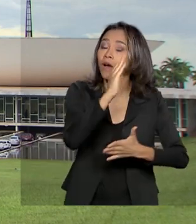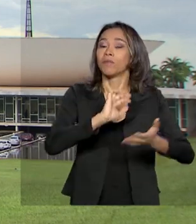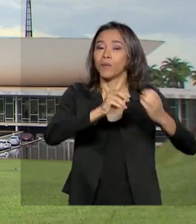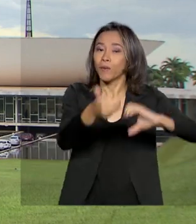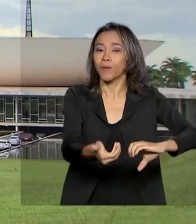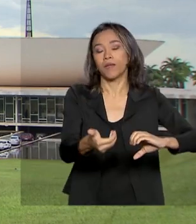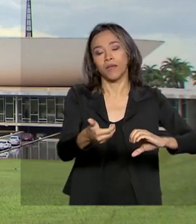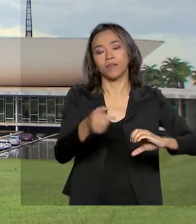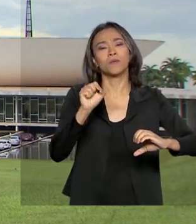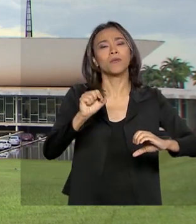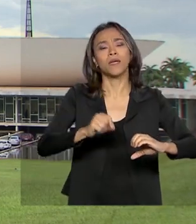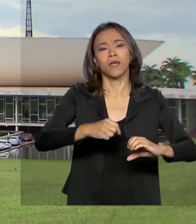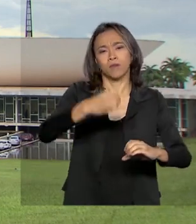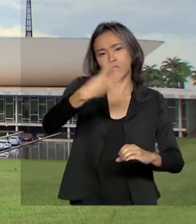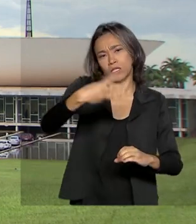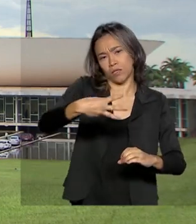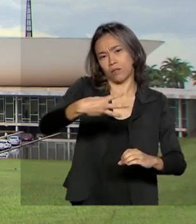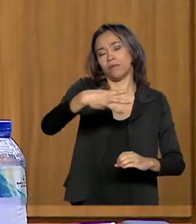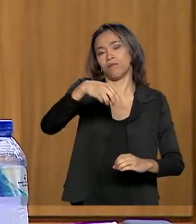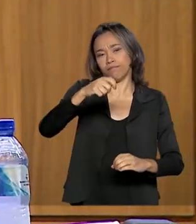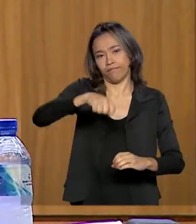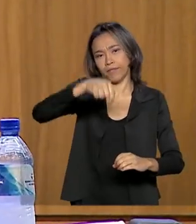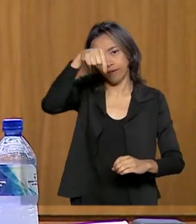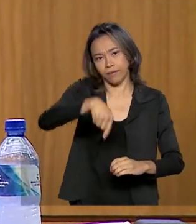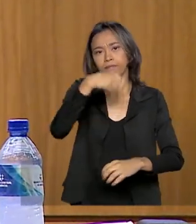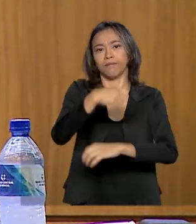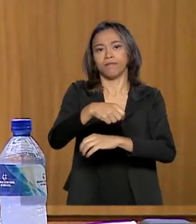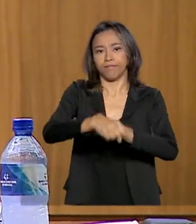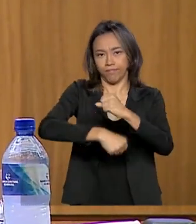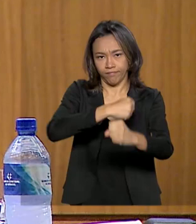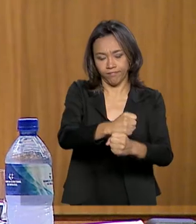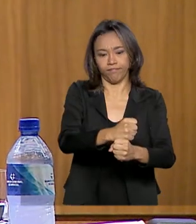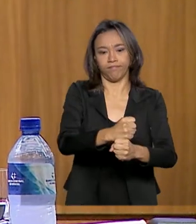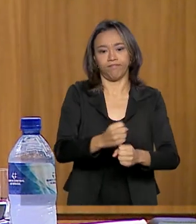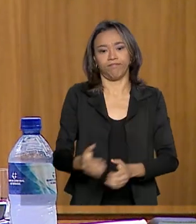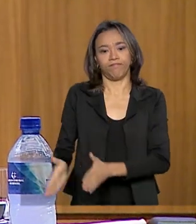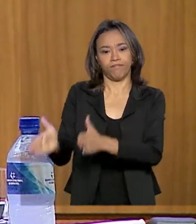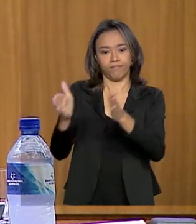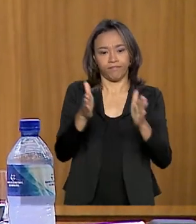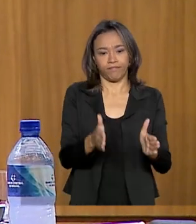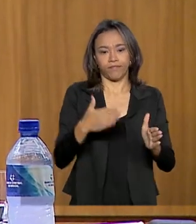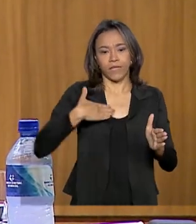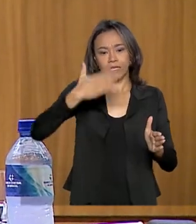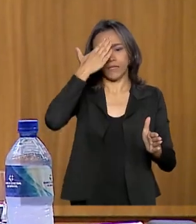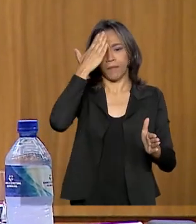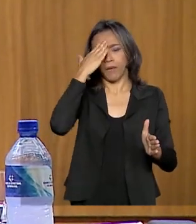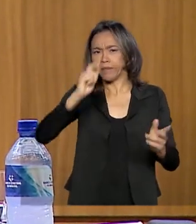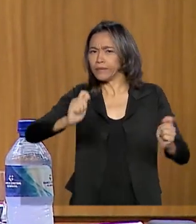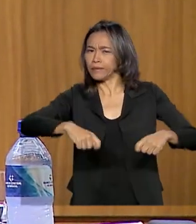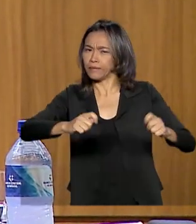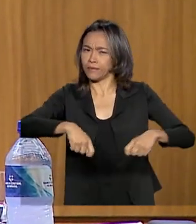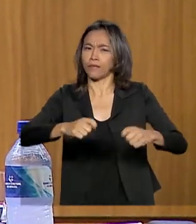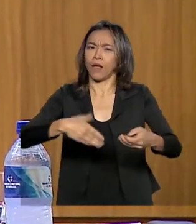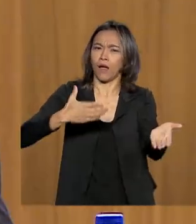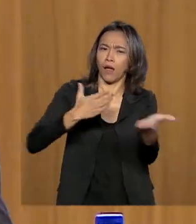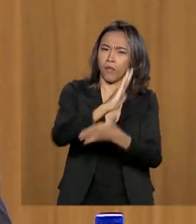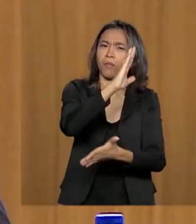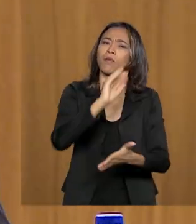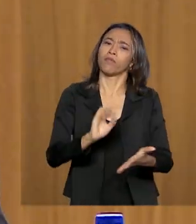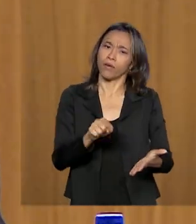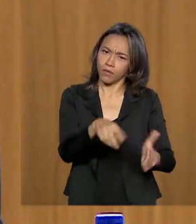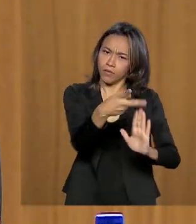ainda no primeiro trimestre deste ano. Nós entendemos que existe um ambiente legislativo propício para aprovação.